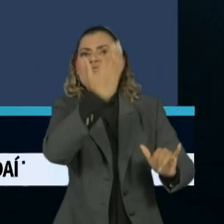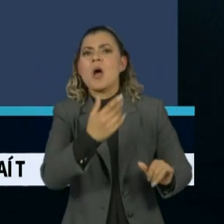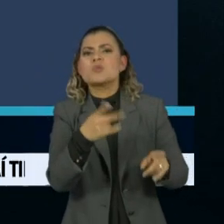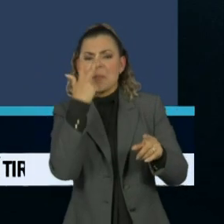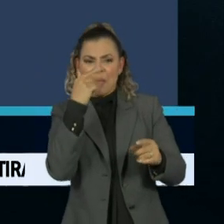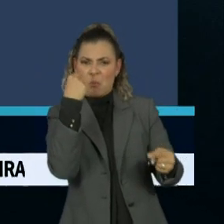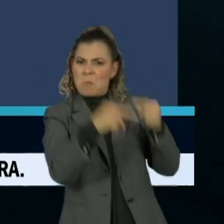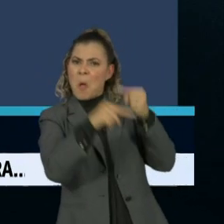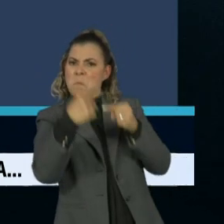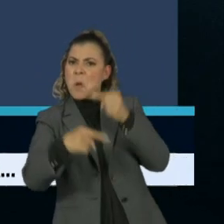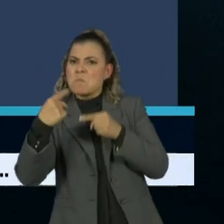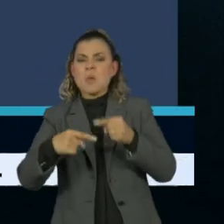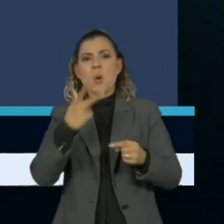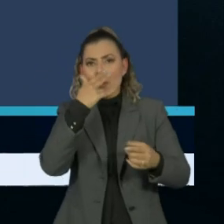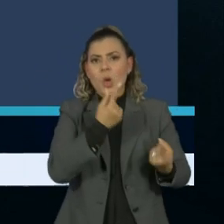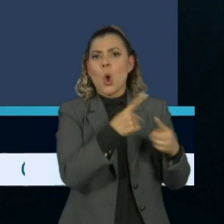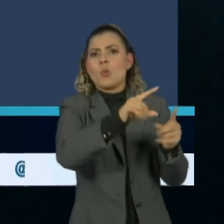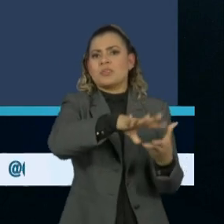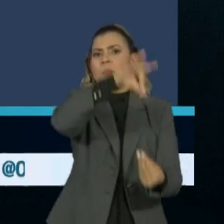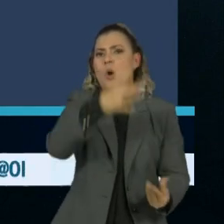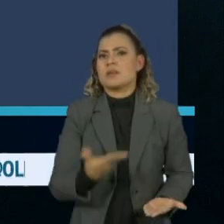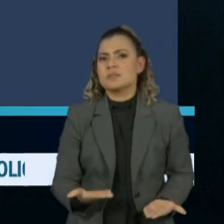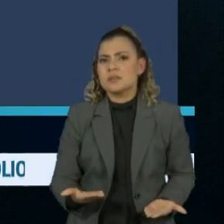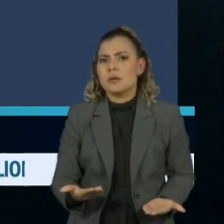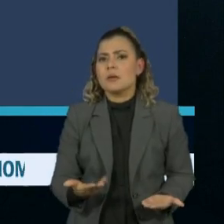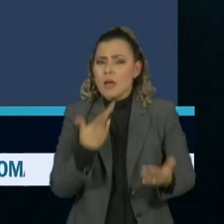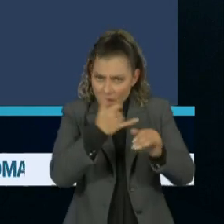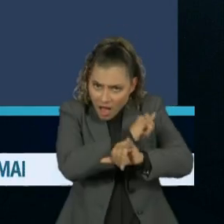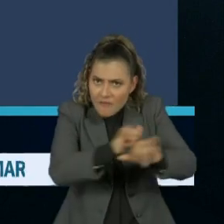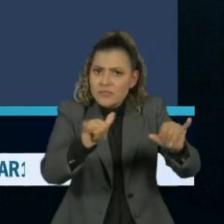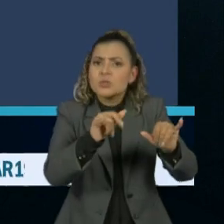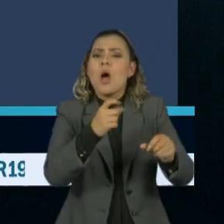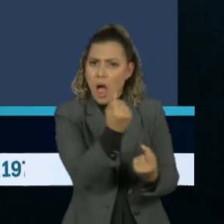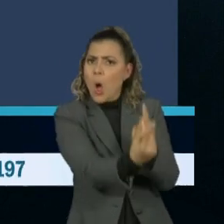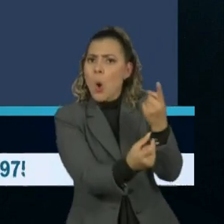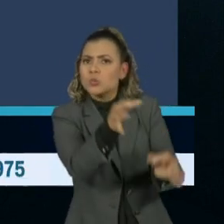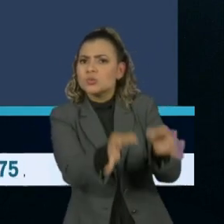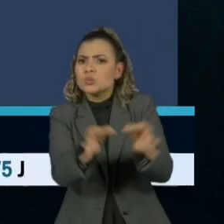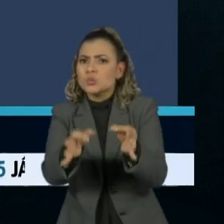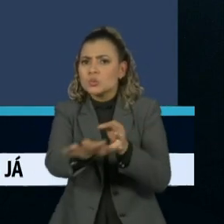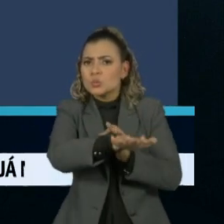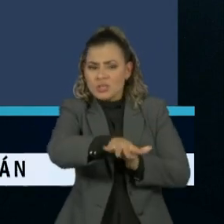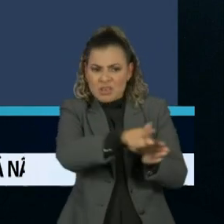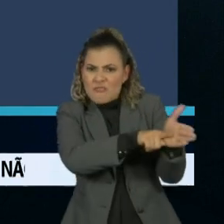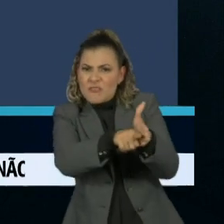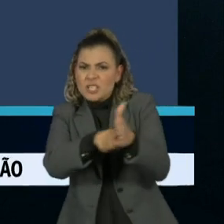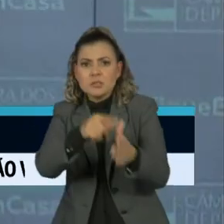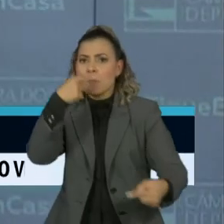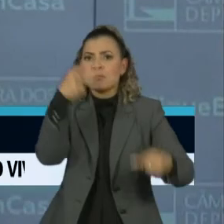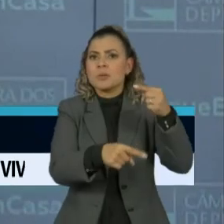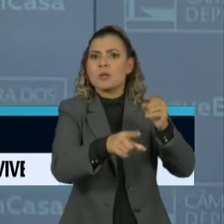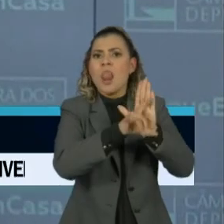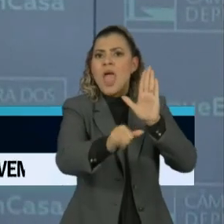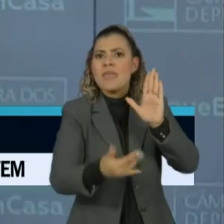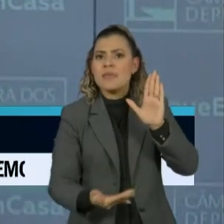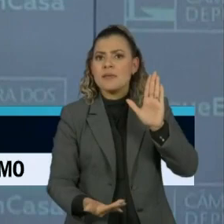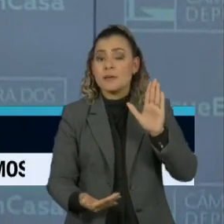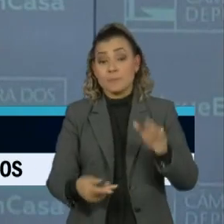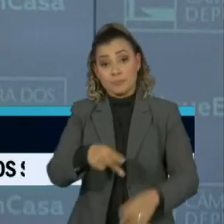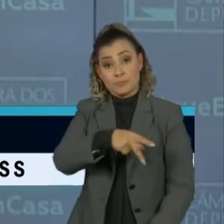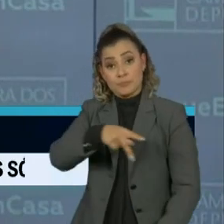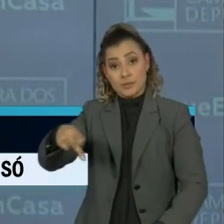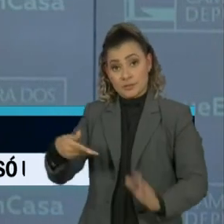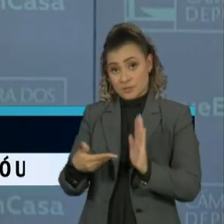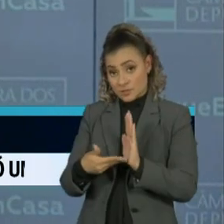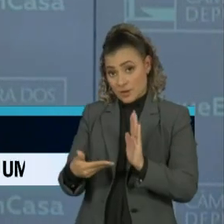desproporcionais e antidemocráticas, e afirmou que muitos juristas consideram o inquérito até ilegal. Já o presidente da